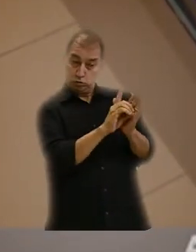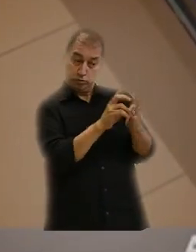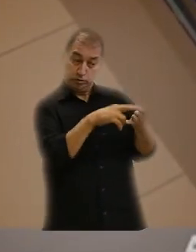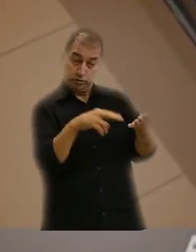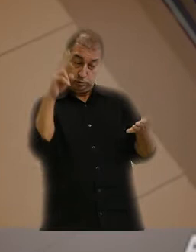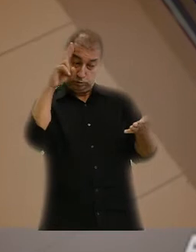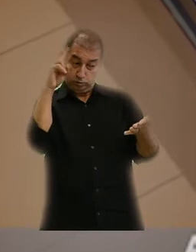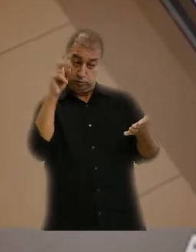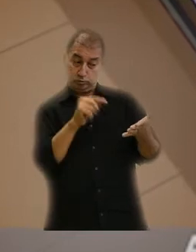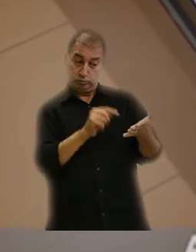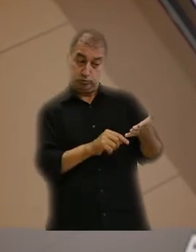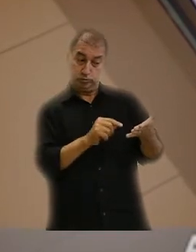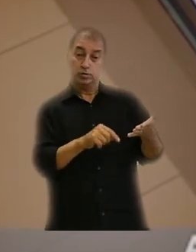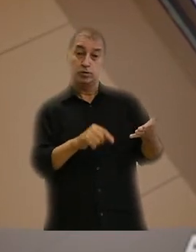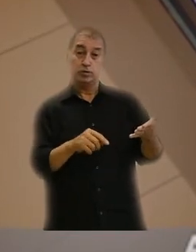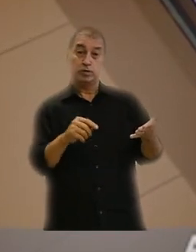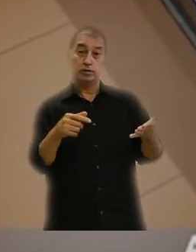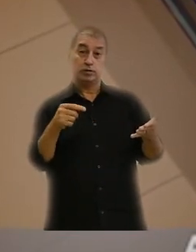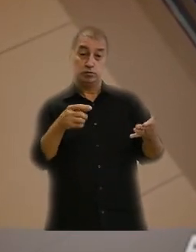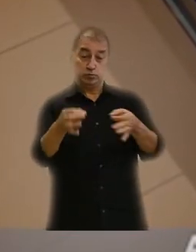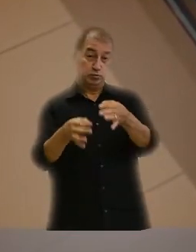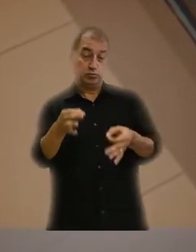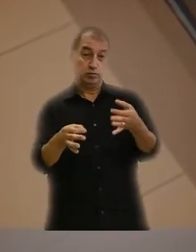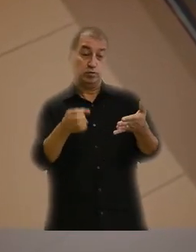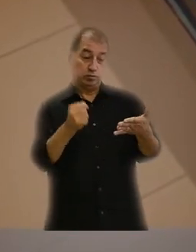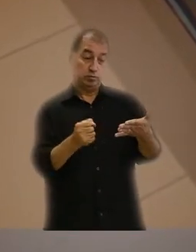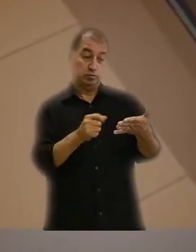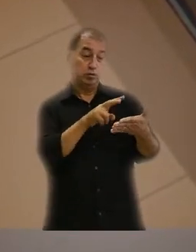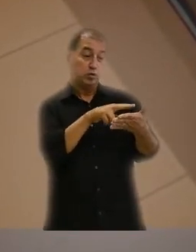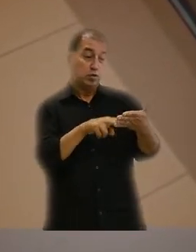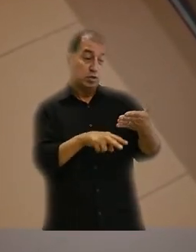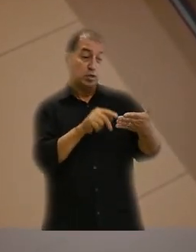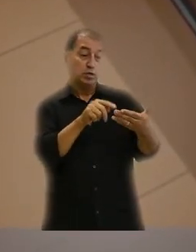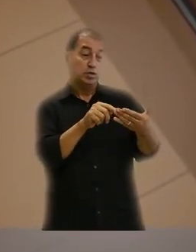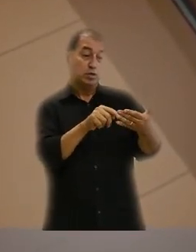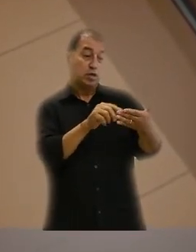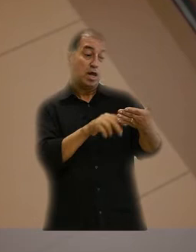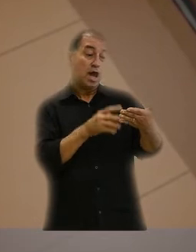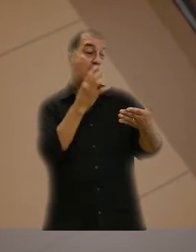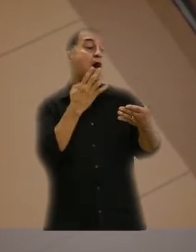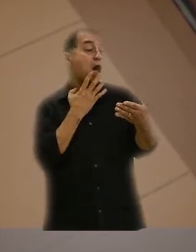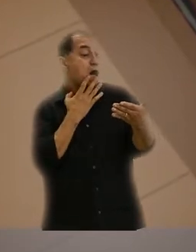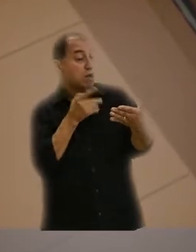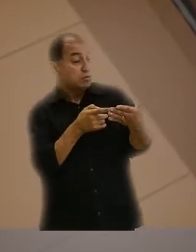que marcam trajetória do TRT da 24ª Região podem ser consultadas no livro digital.